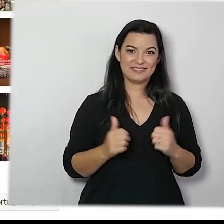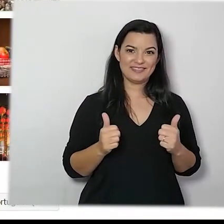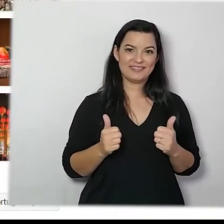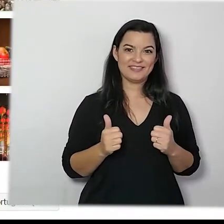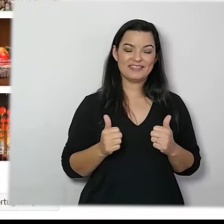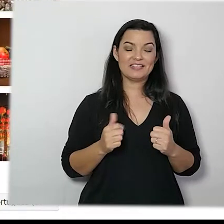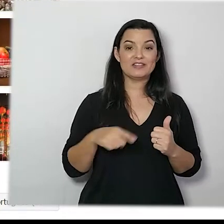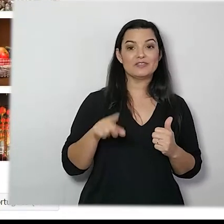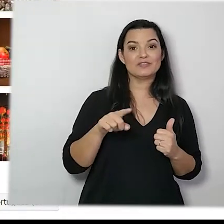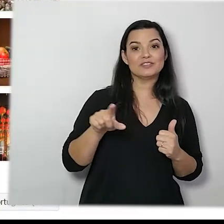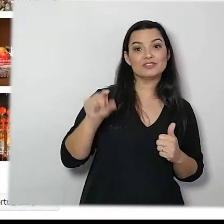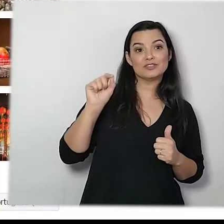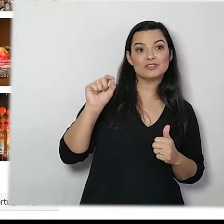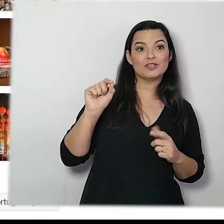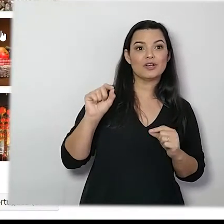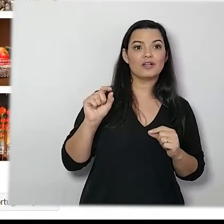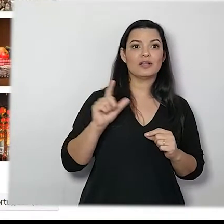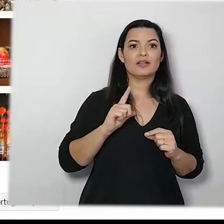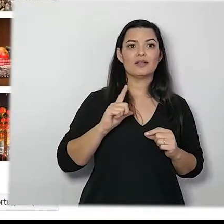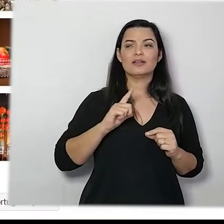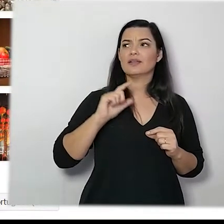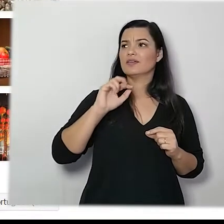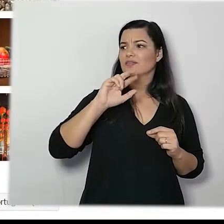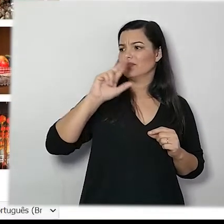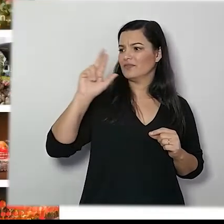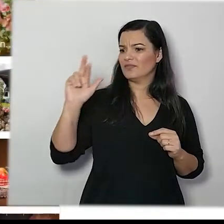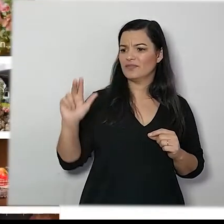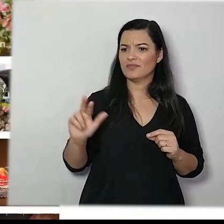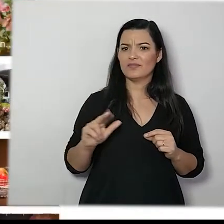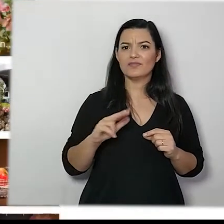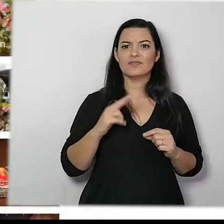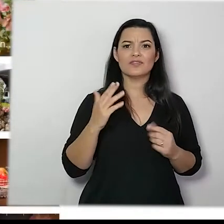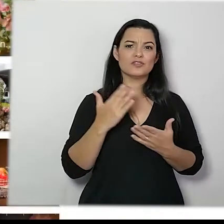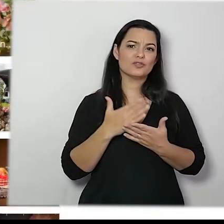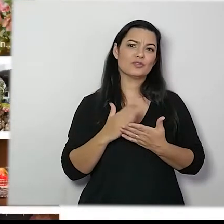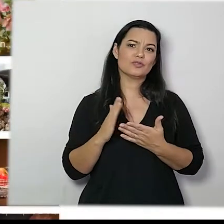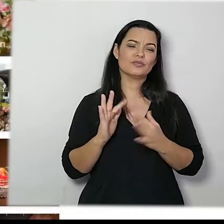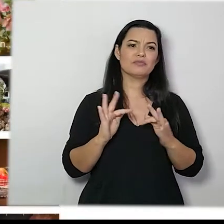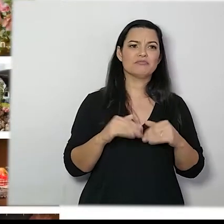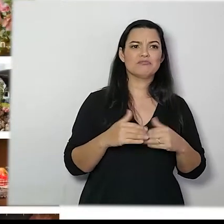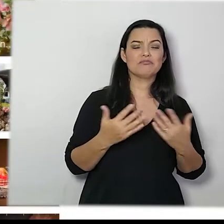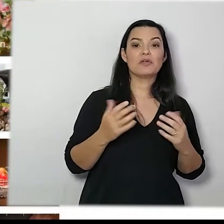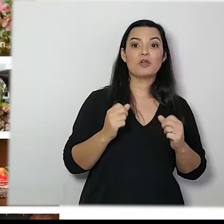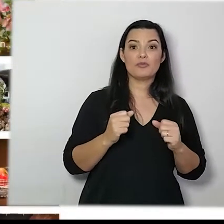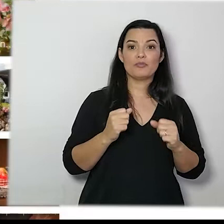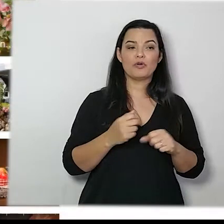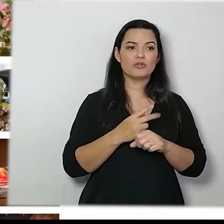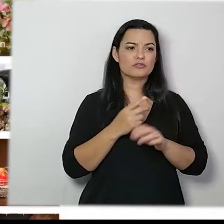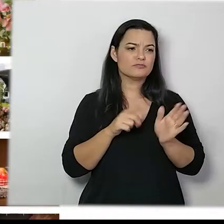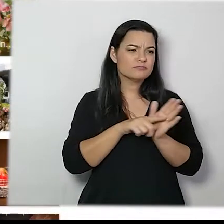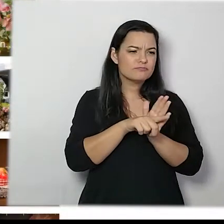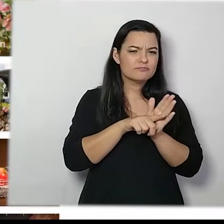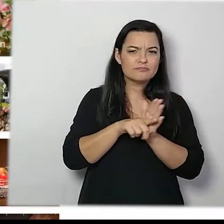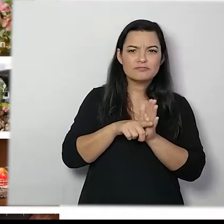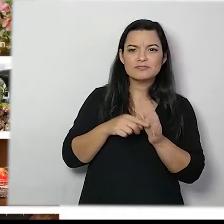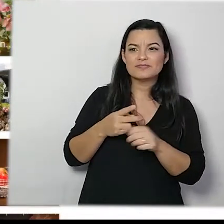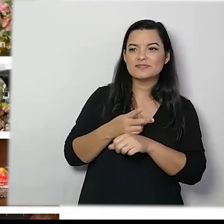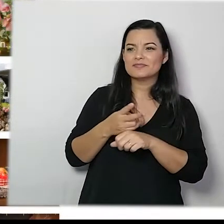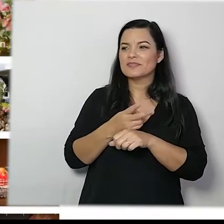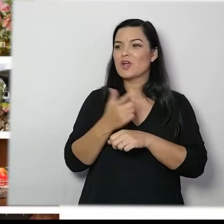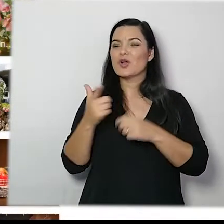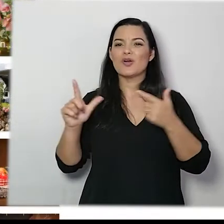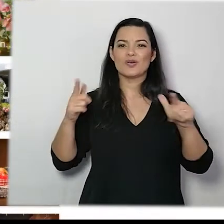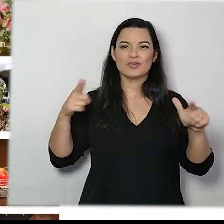Então, vocês vão escolher. Tem esses diagramas aqui no começo e vocês podem explorar outros.